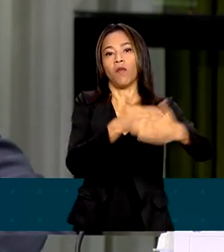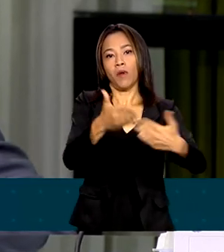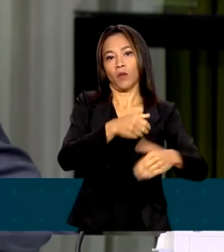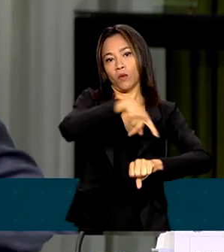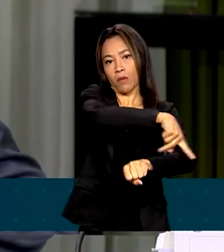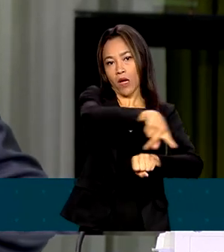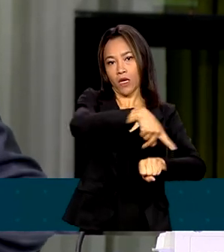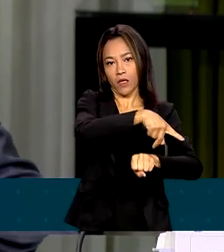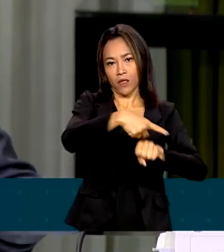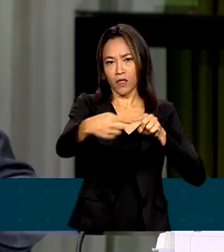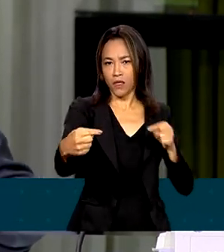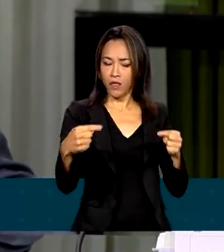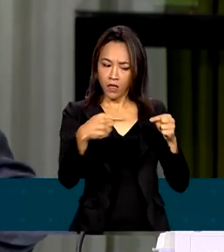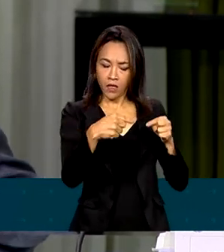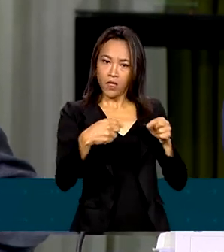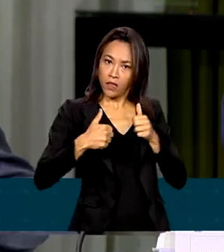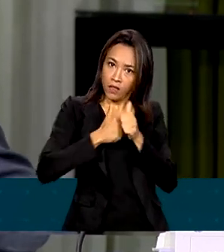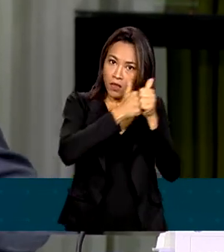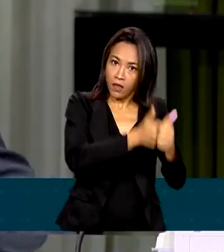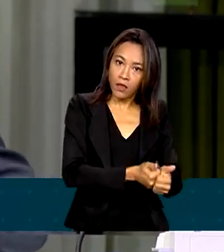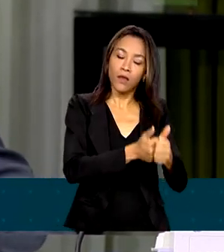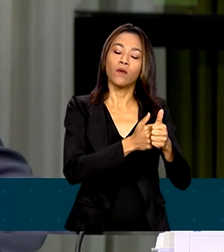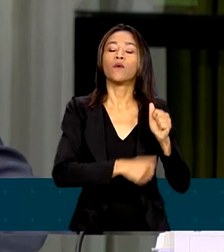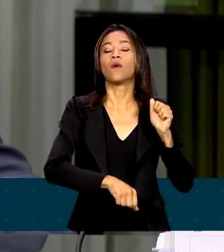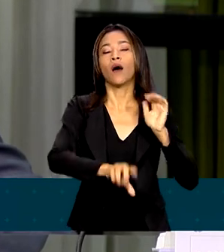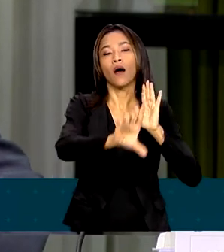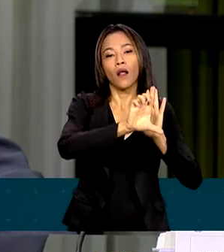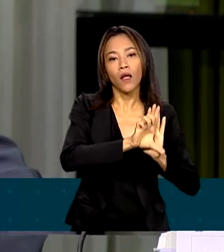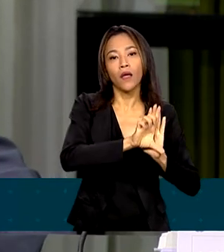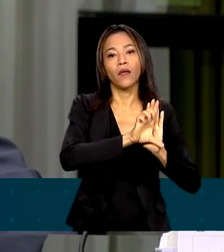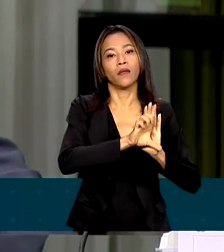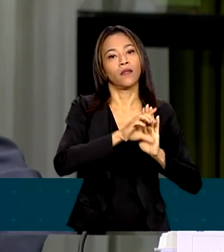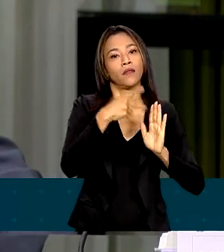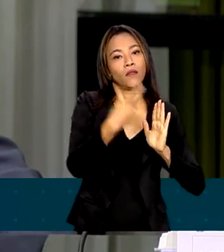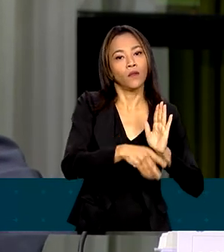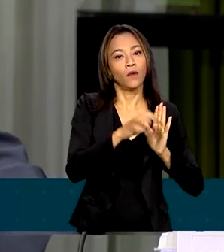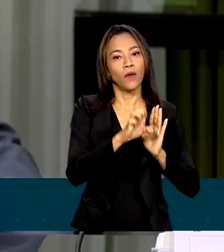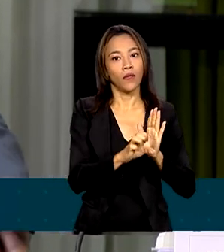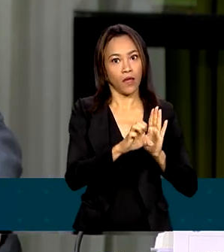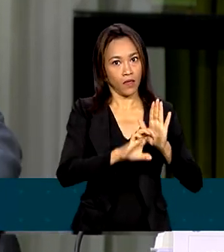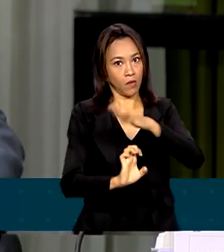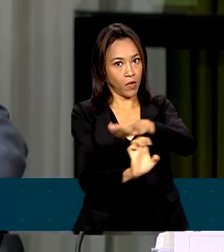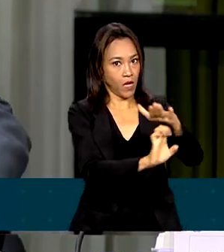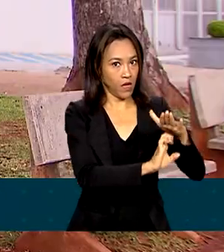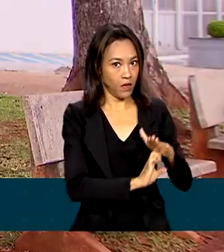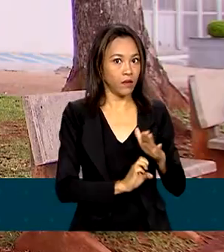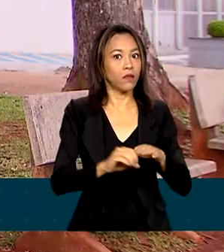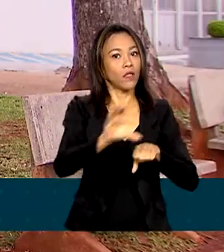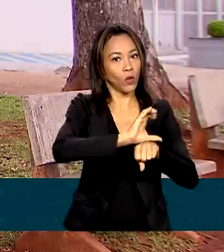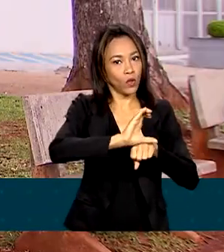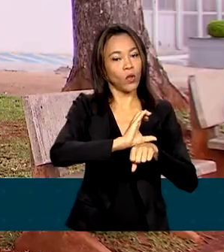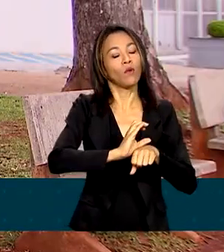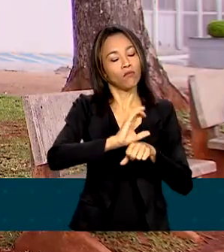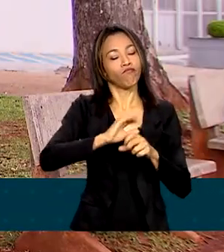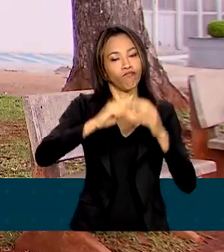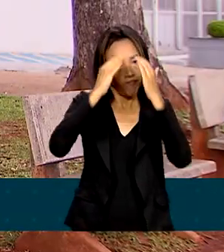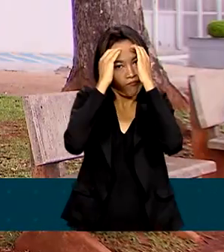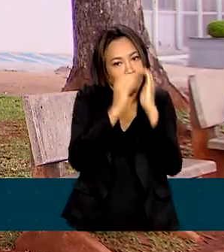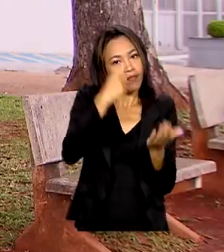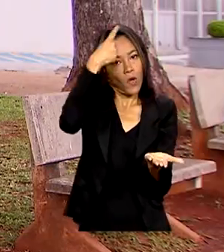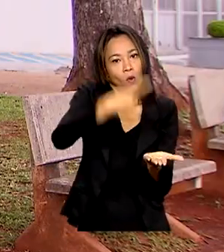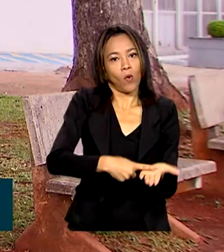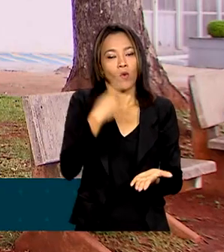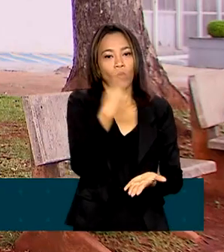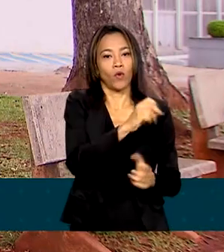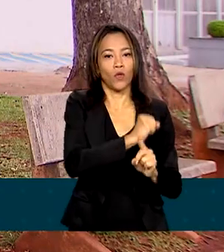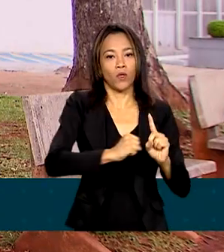conforme a Constituição e a Lei das Estatais, cumprir a sua função social. A proposta do Conselho foi